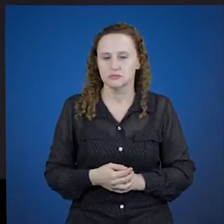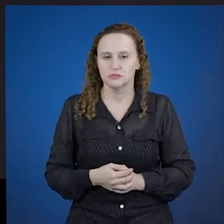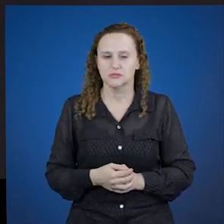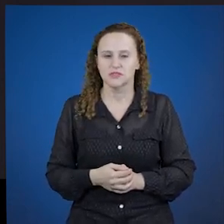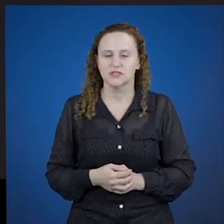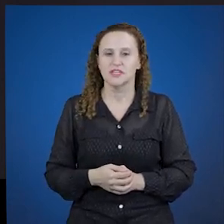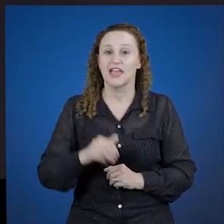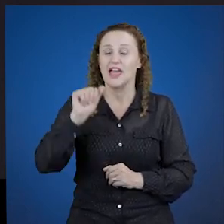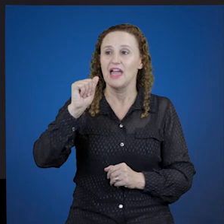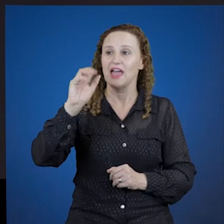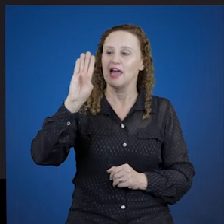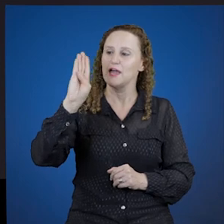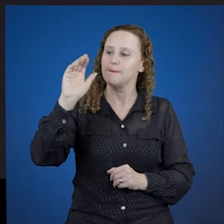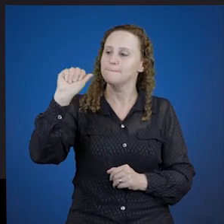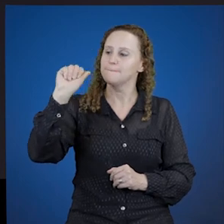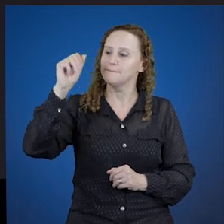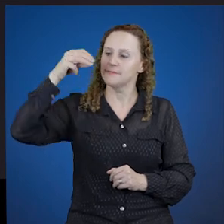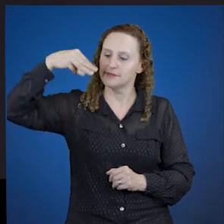Abant.